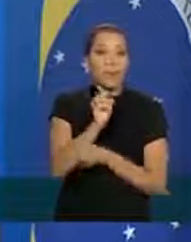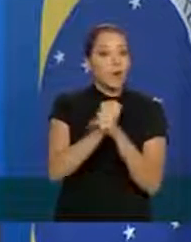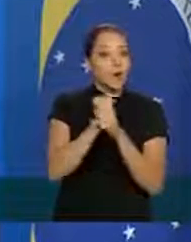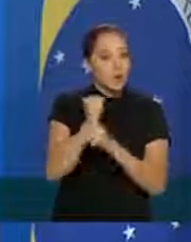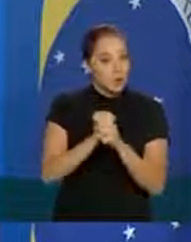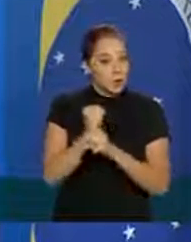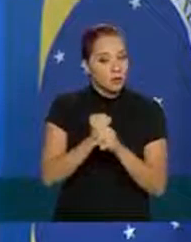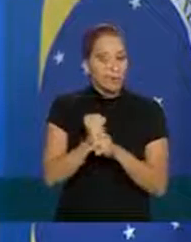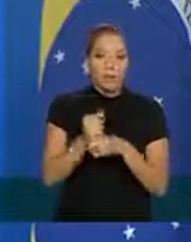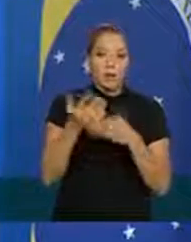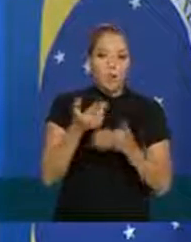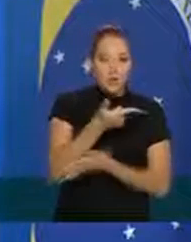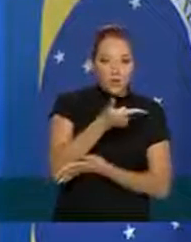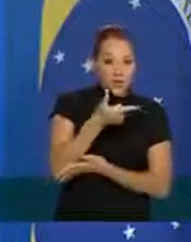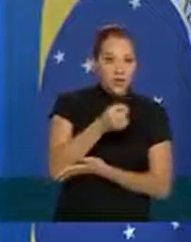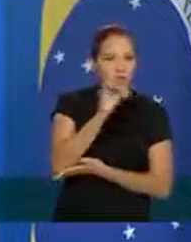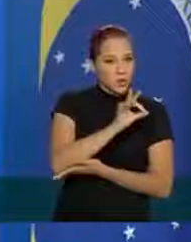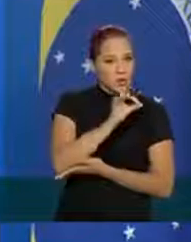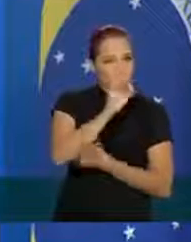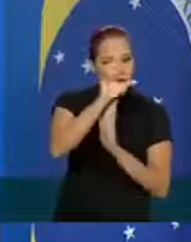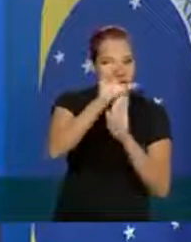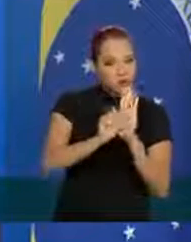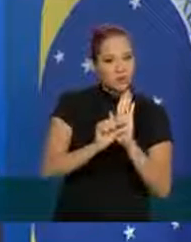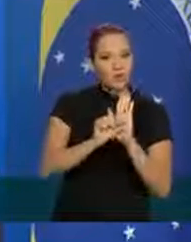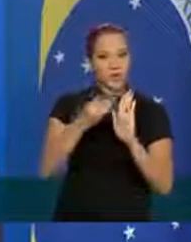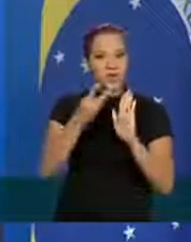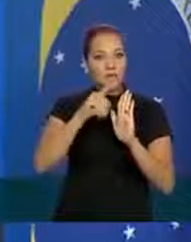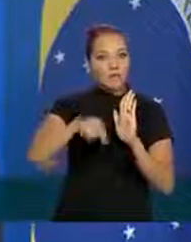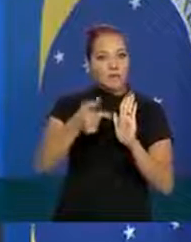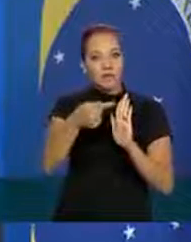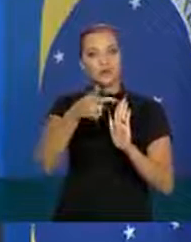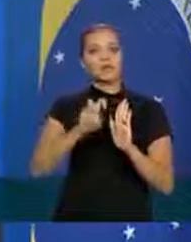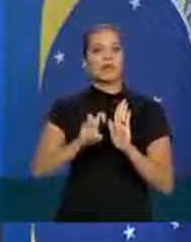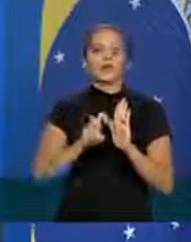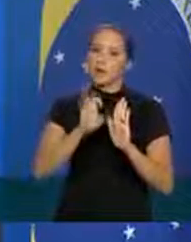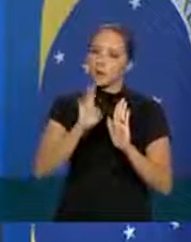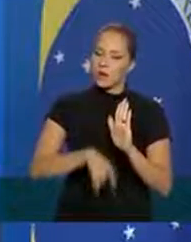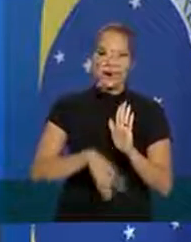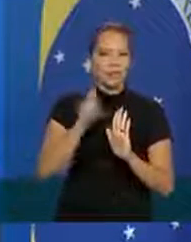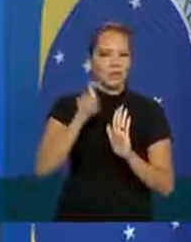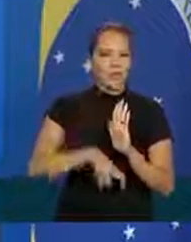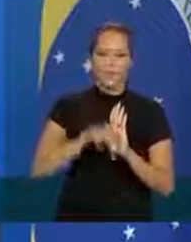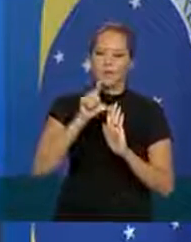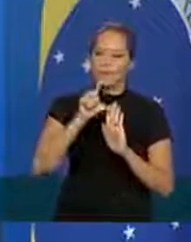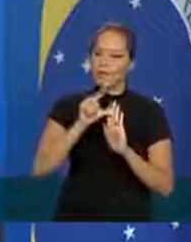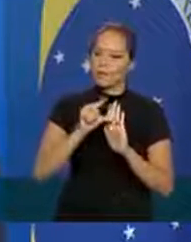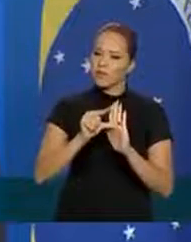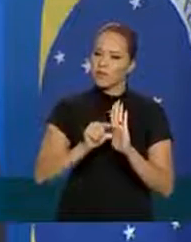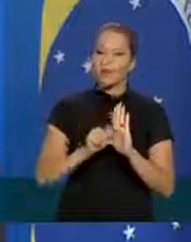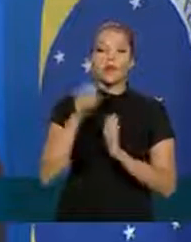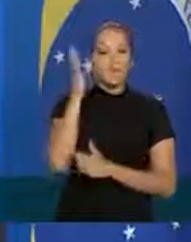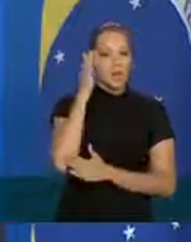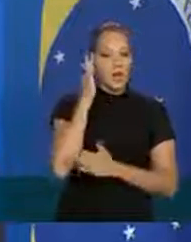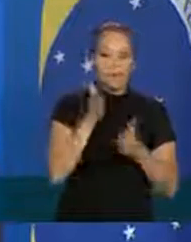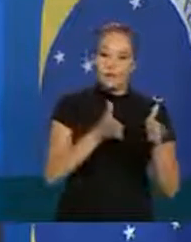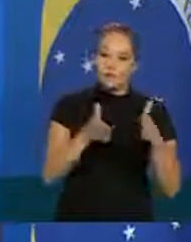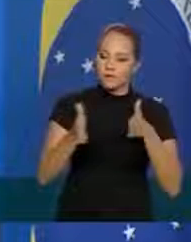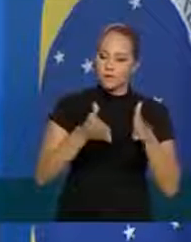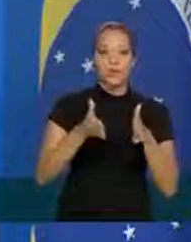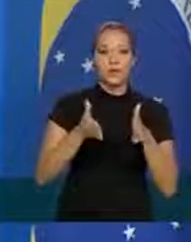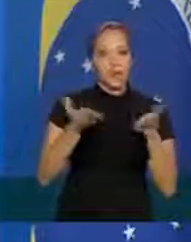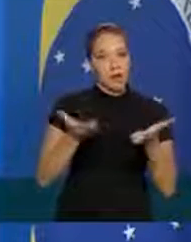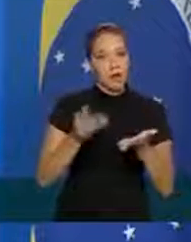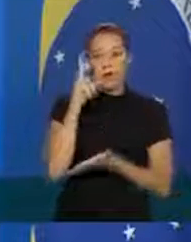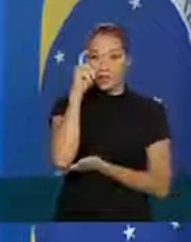então estamos saindo de 20 e poucos por cento para 3,75 então é uma taxa muito menor entendemos que é um período de dificuldade